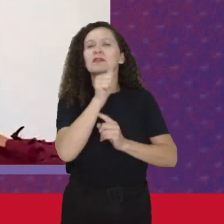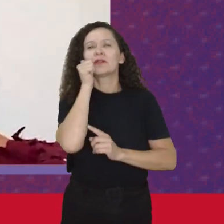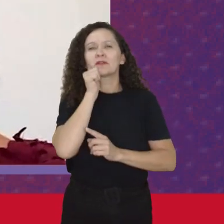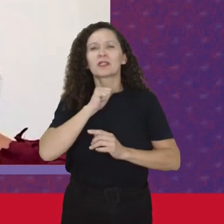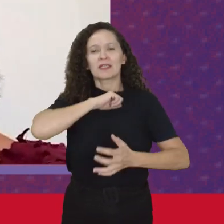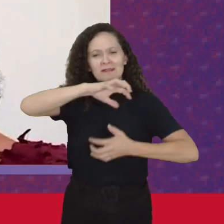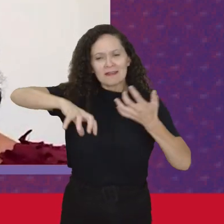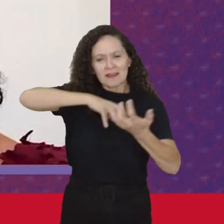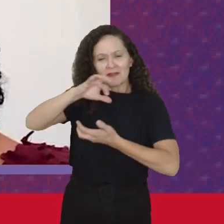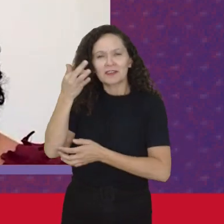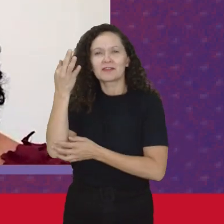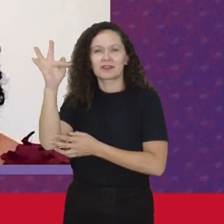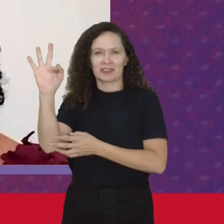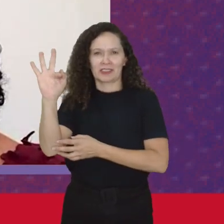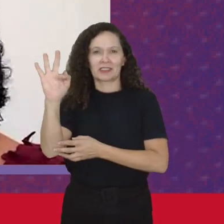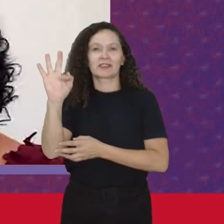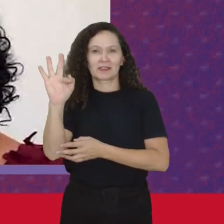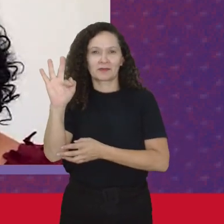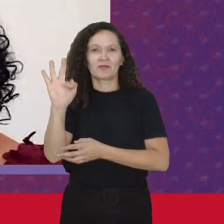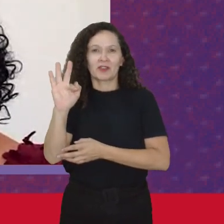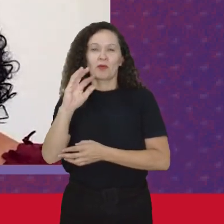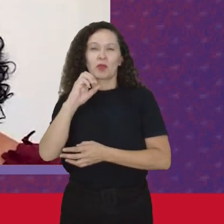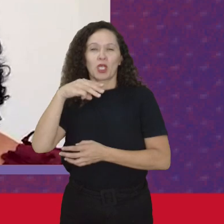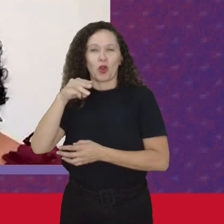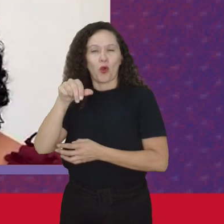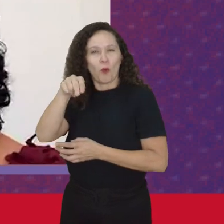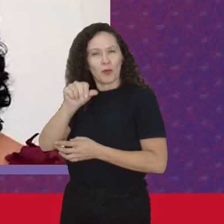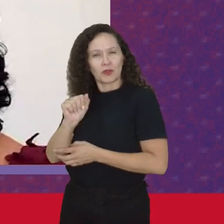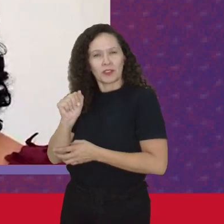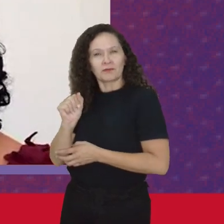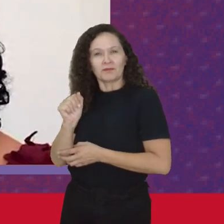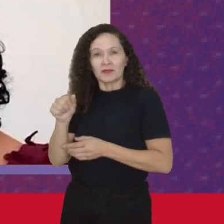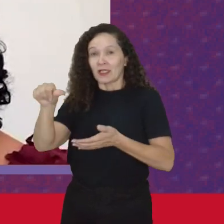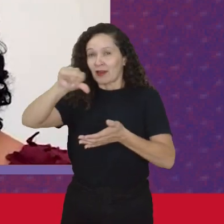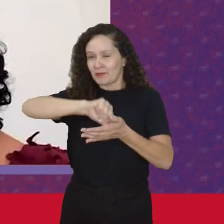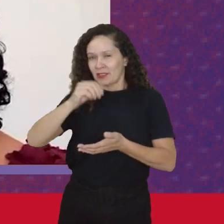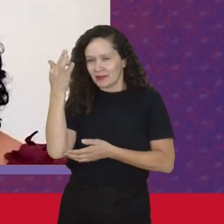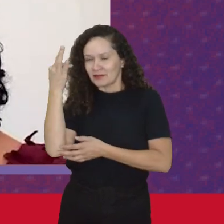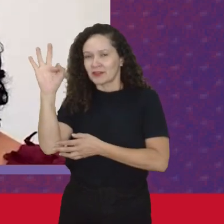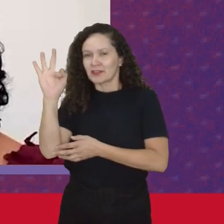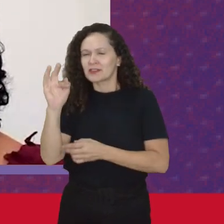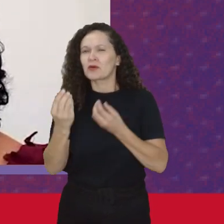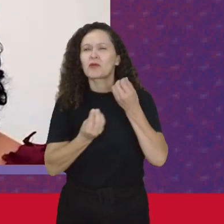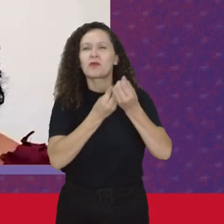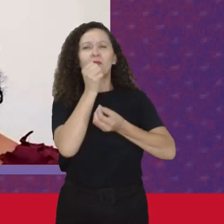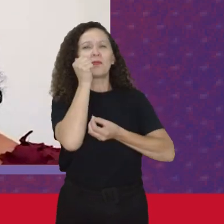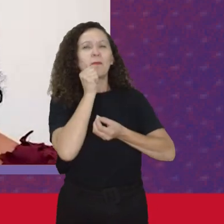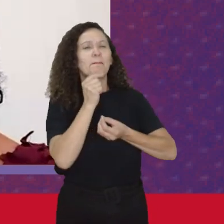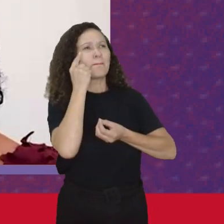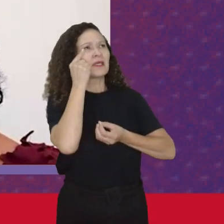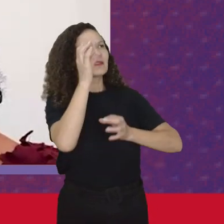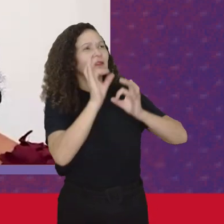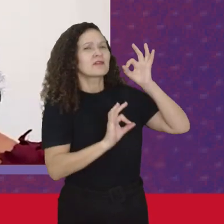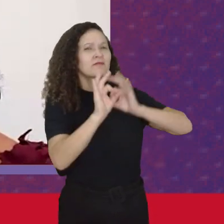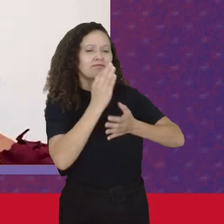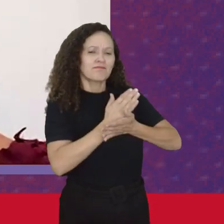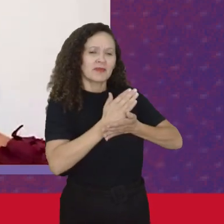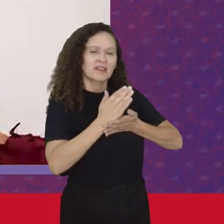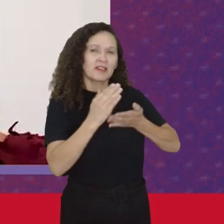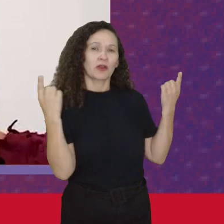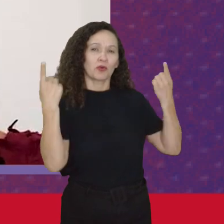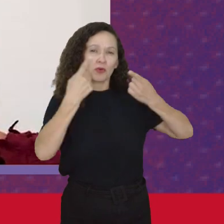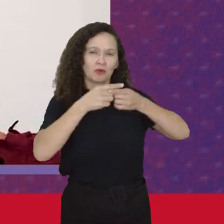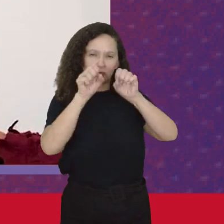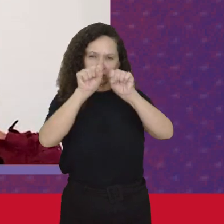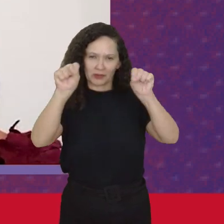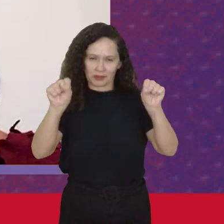revolução francesa E na comuna De Paris E como as mulheres Começaram a se Organizar Contra um